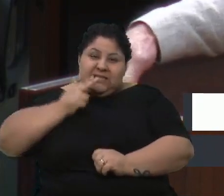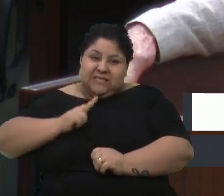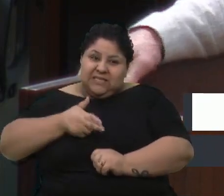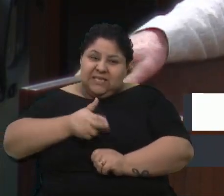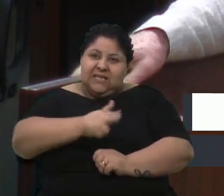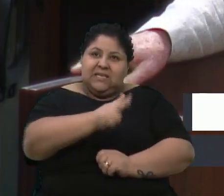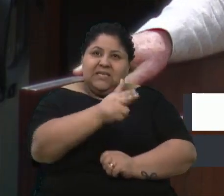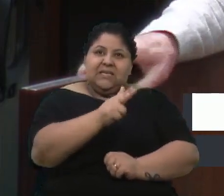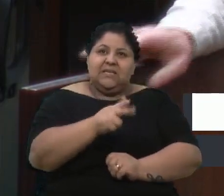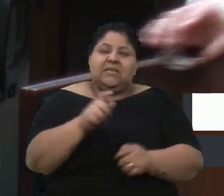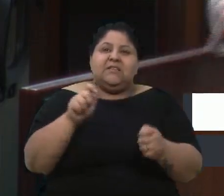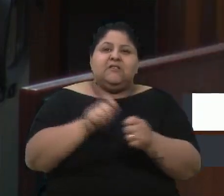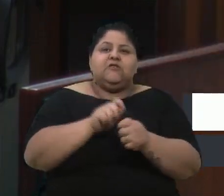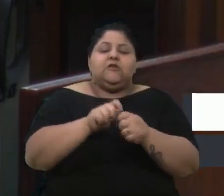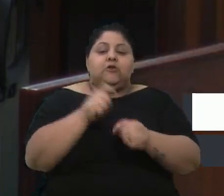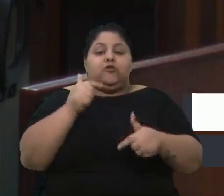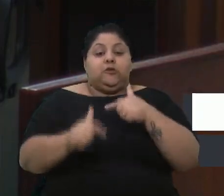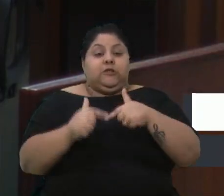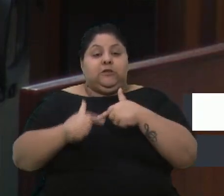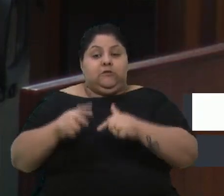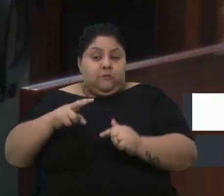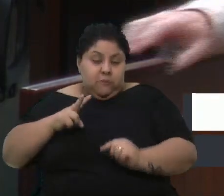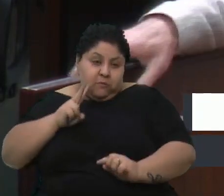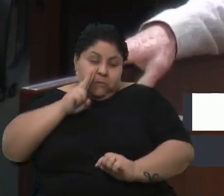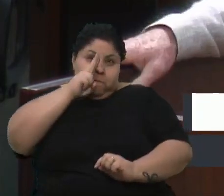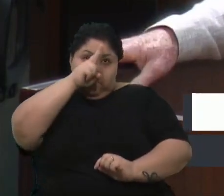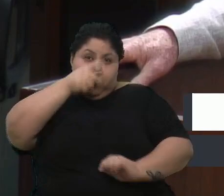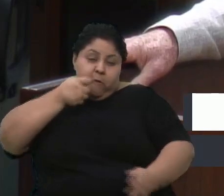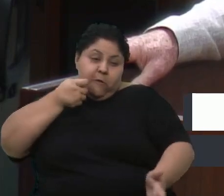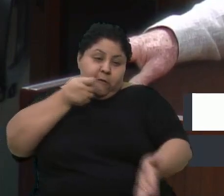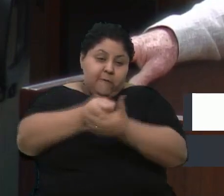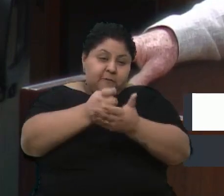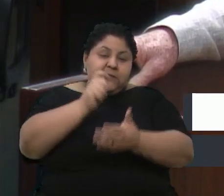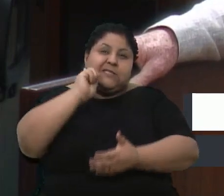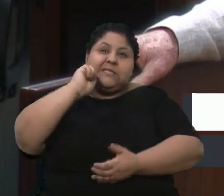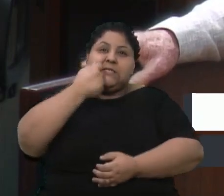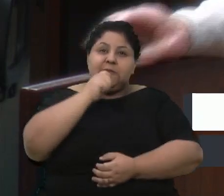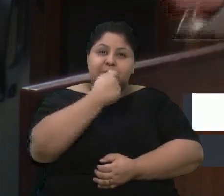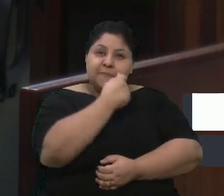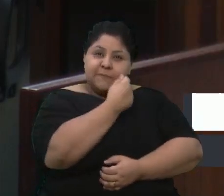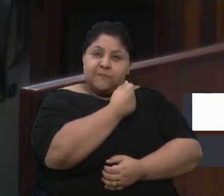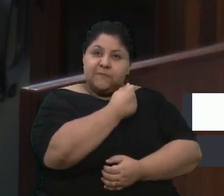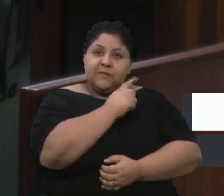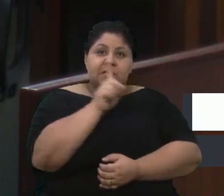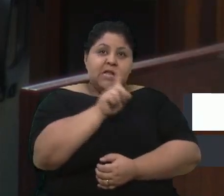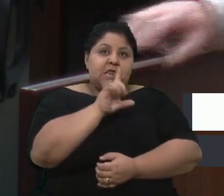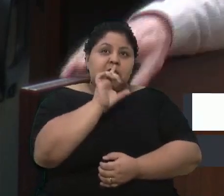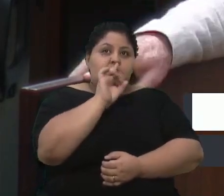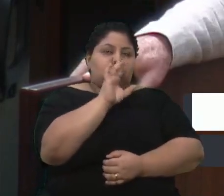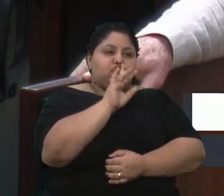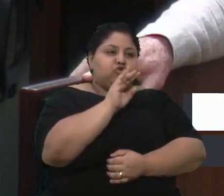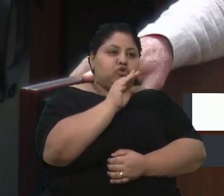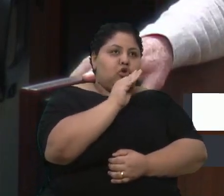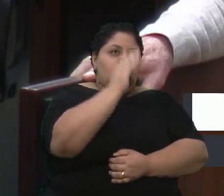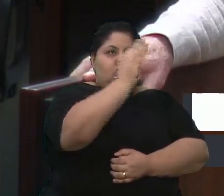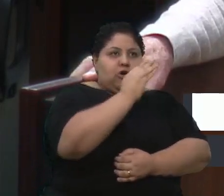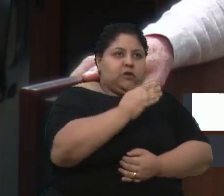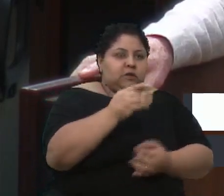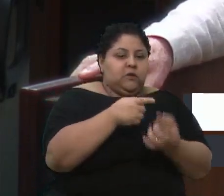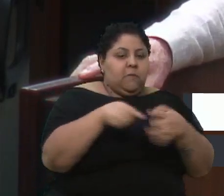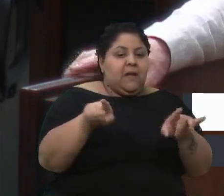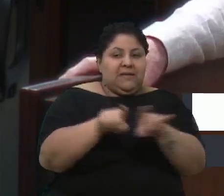realizado um trabalho forte em defesa da odontologia, não só a nível estadual, como a nível